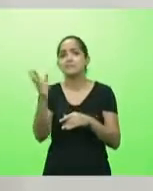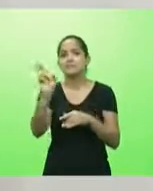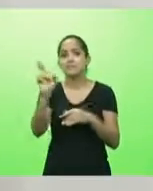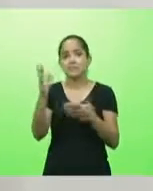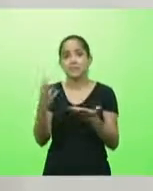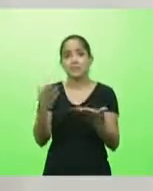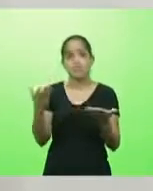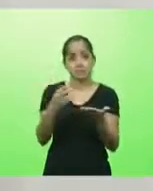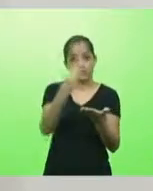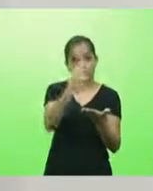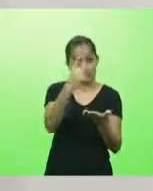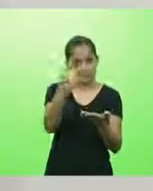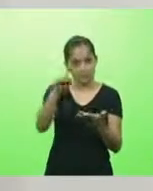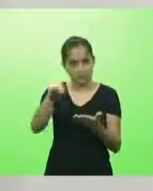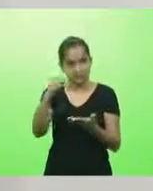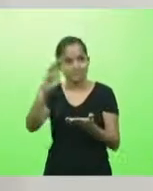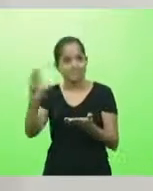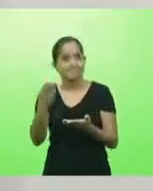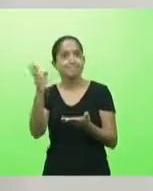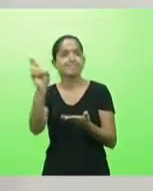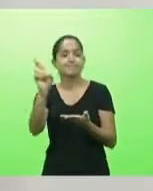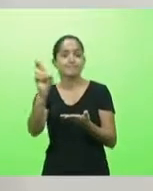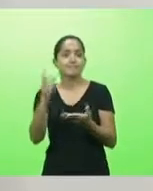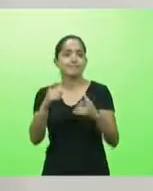21,6 bilhões de reais.